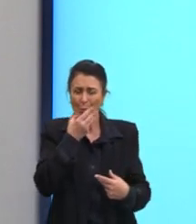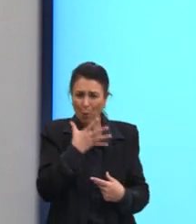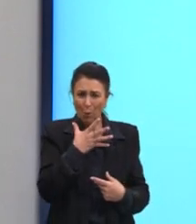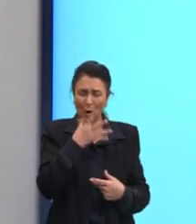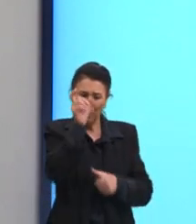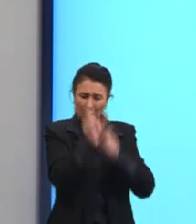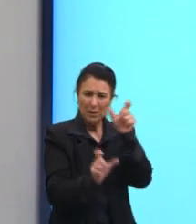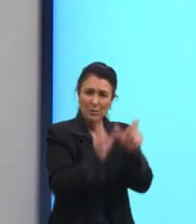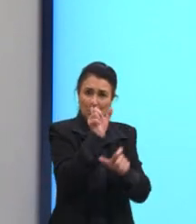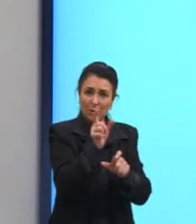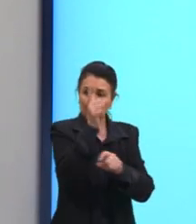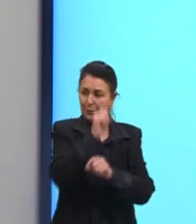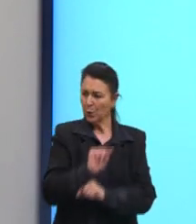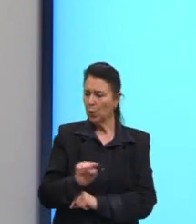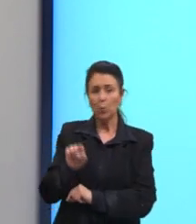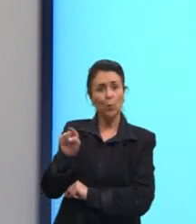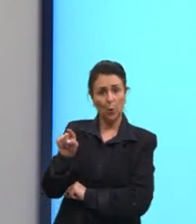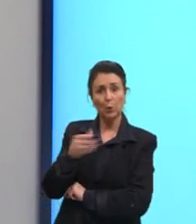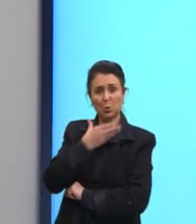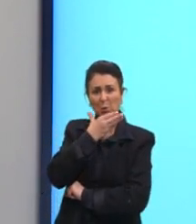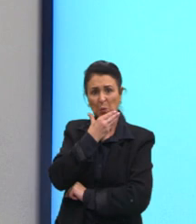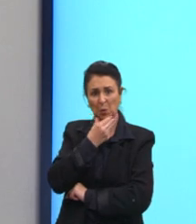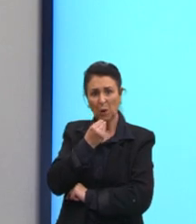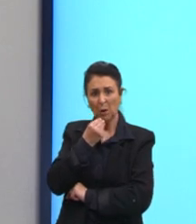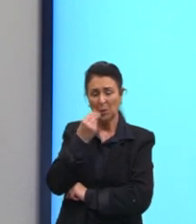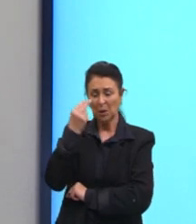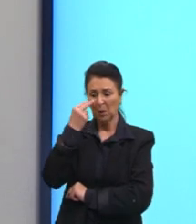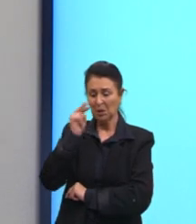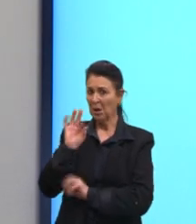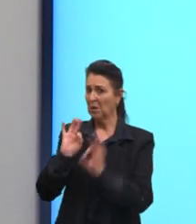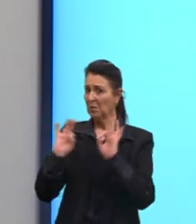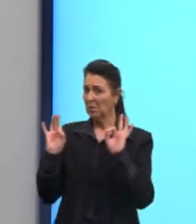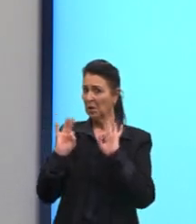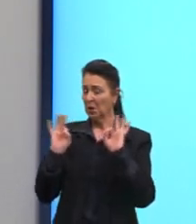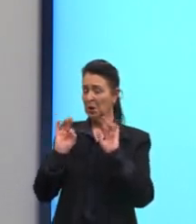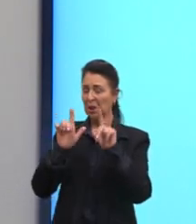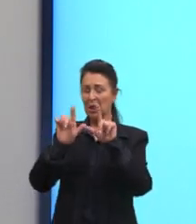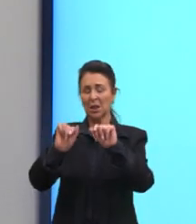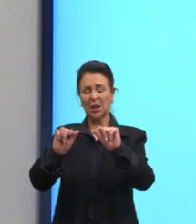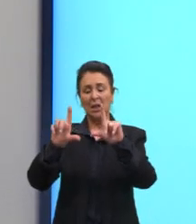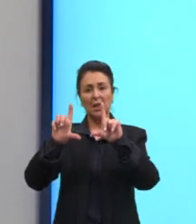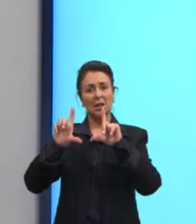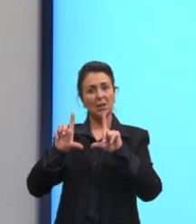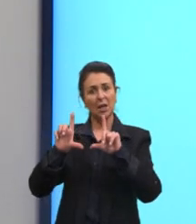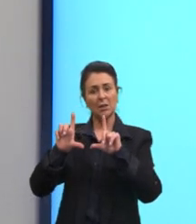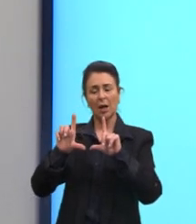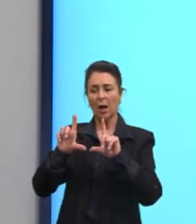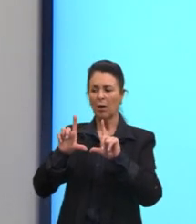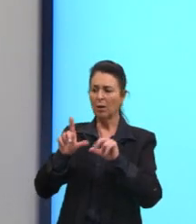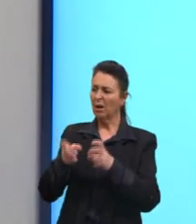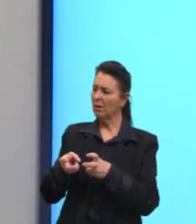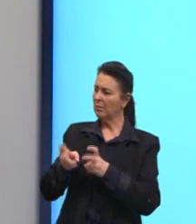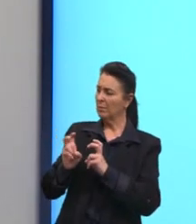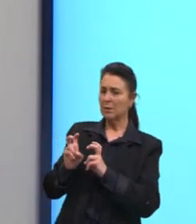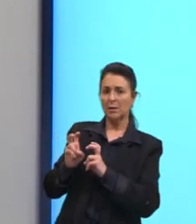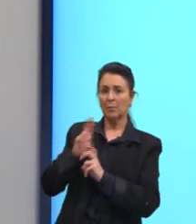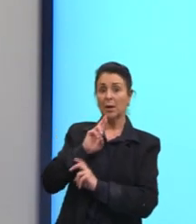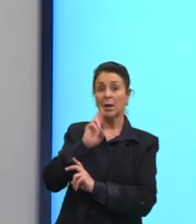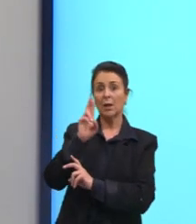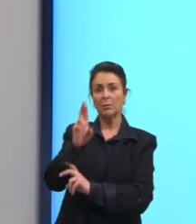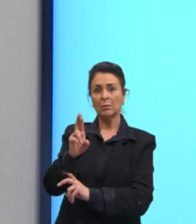o outro que nem está olhando para a televisão, ele constata, ele vai dar uma resposta,